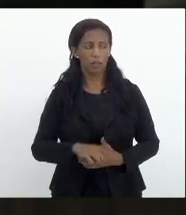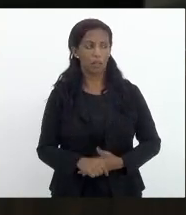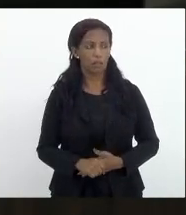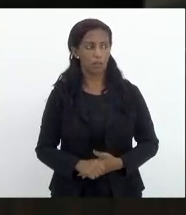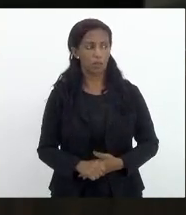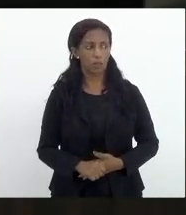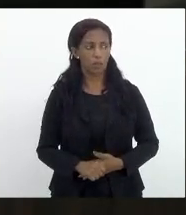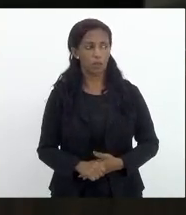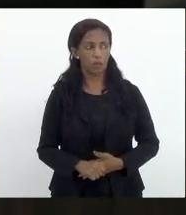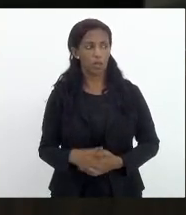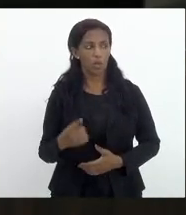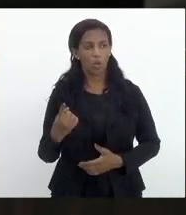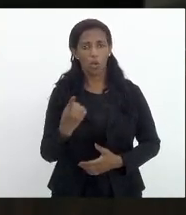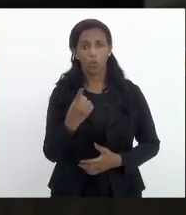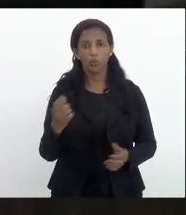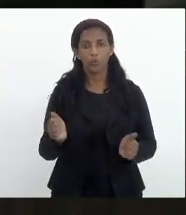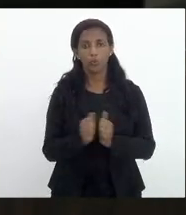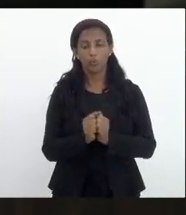em um só momento.